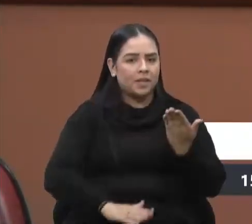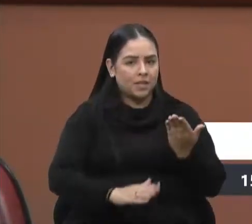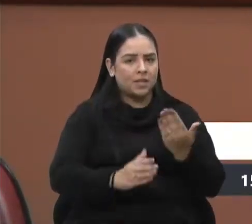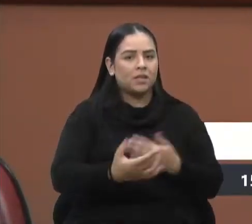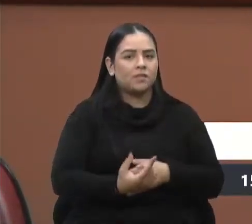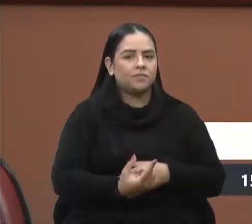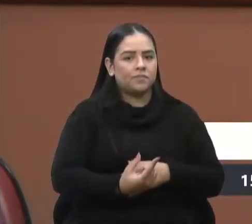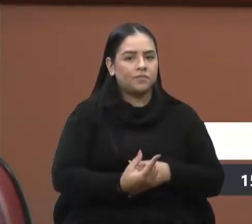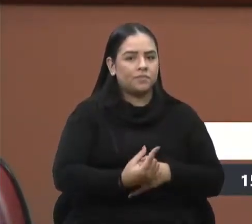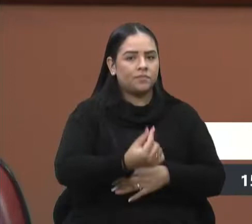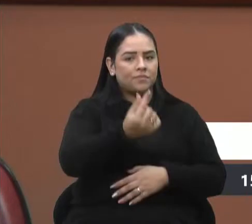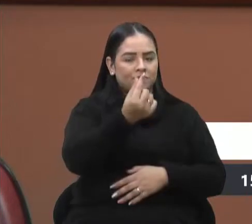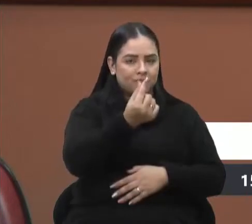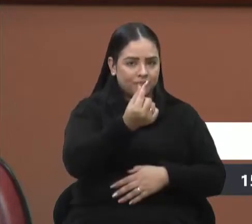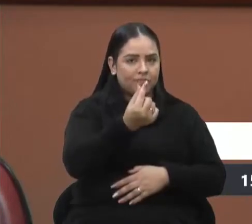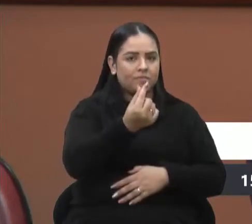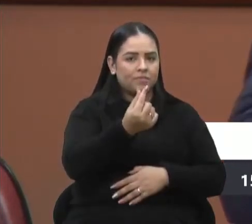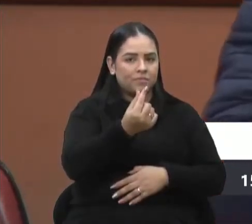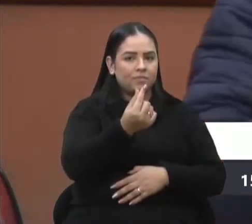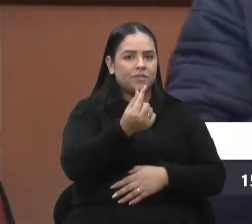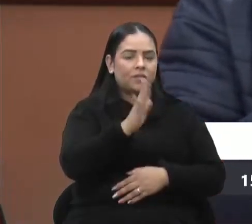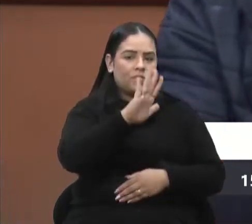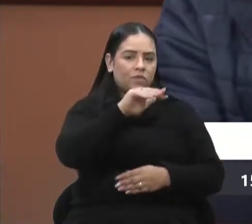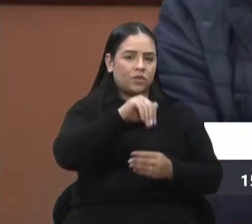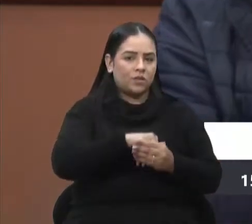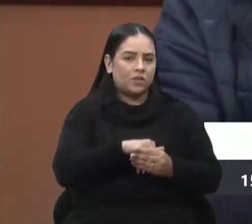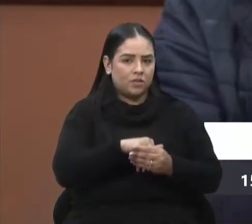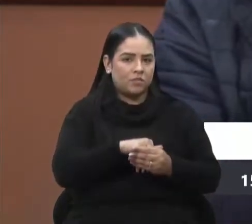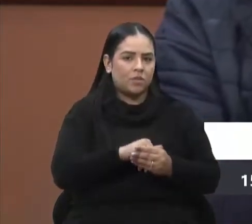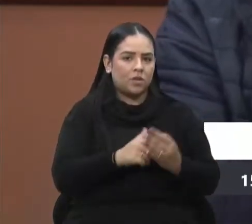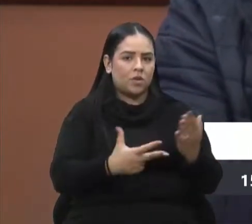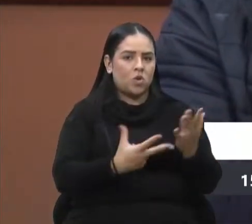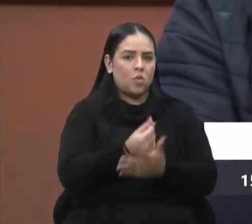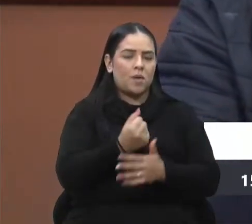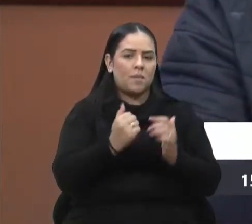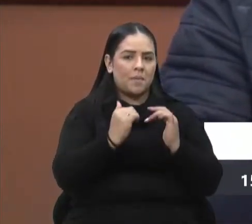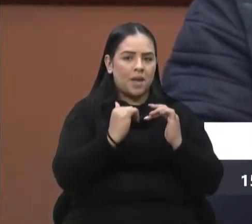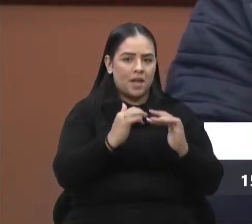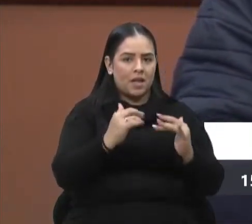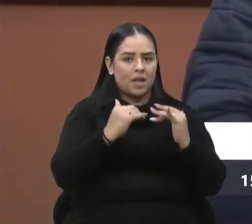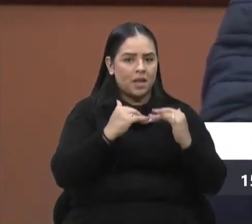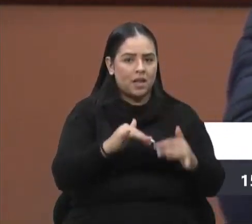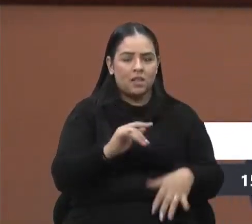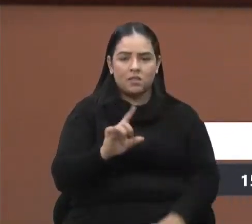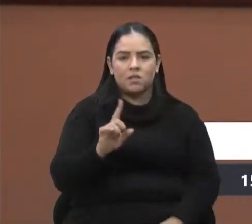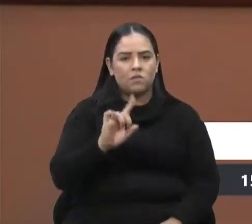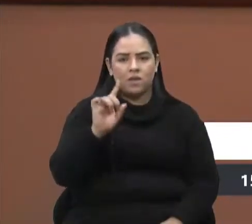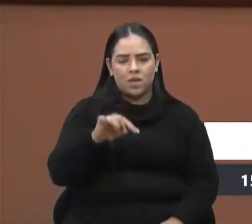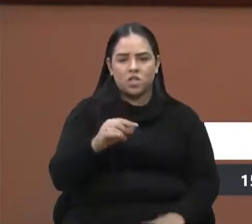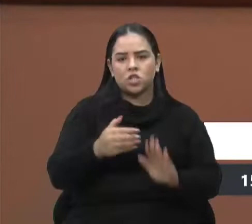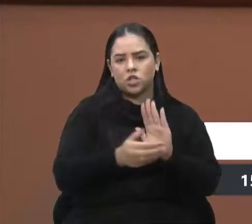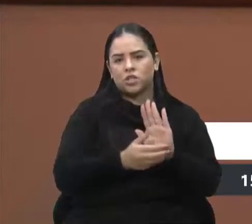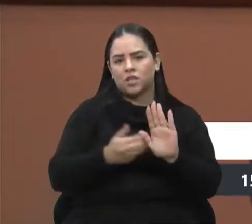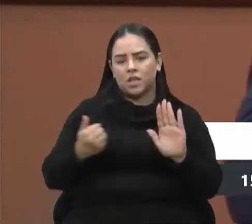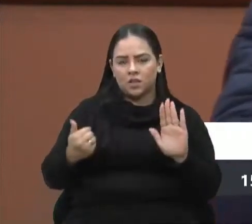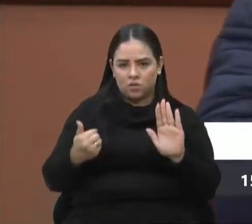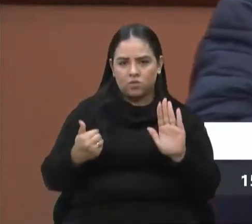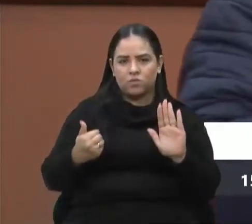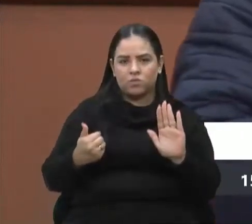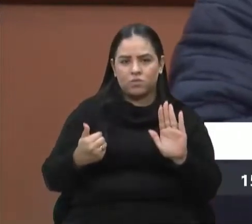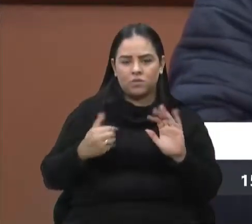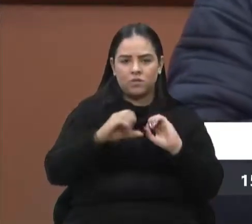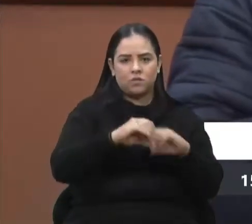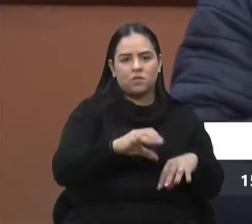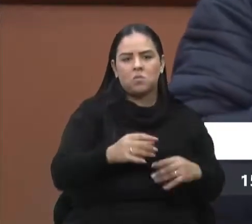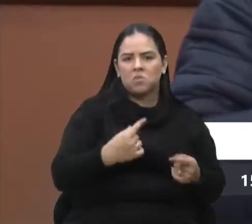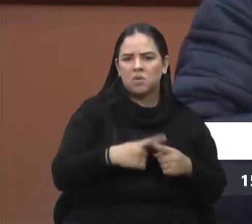recurso, né, e que foi votado para a compra de máquinas. Então, se não foi retirado da educação, senão fica aquela